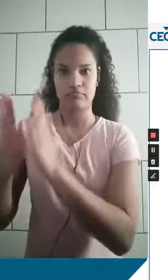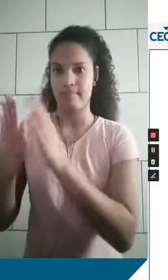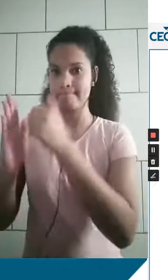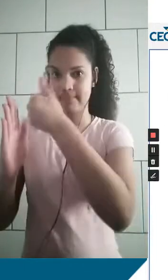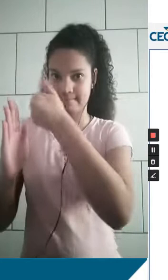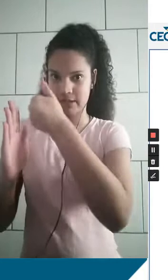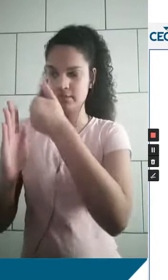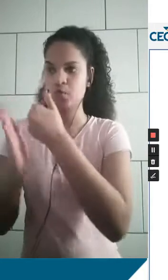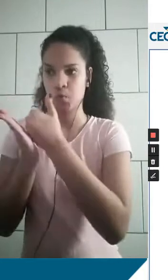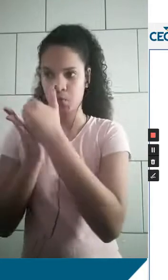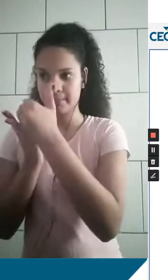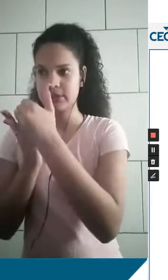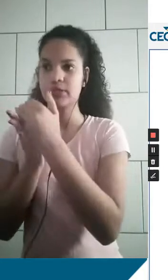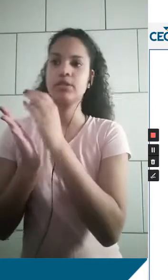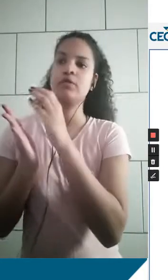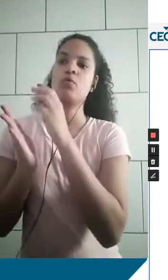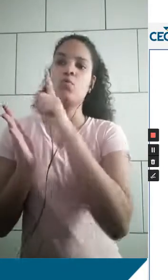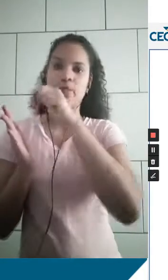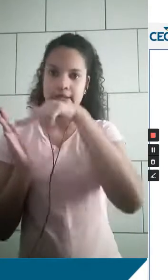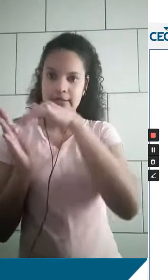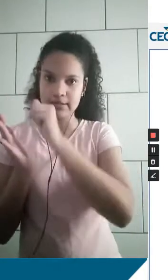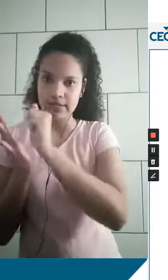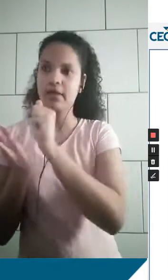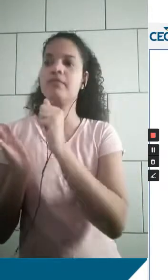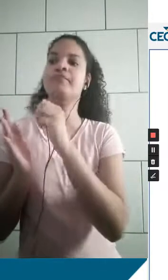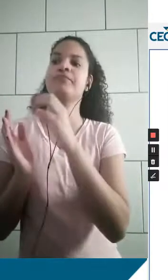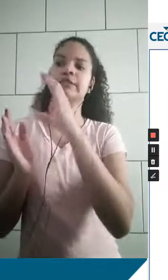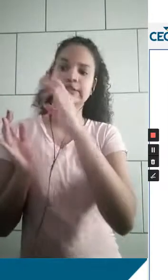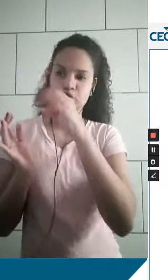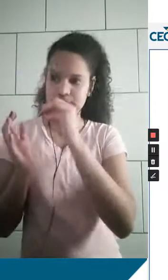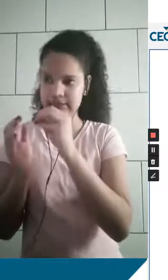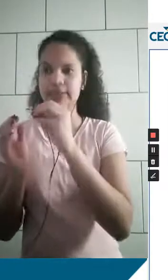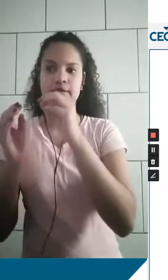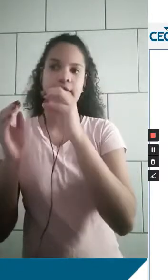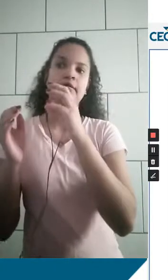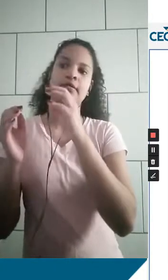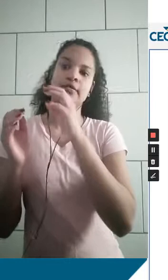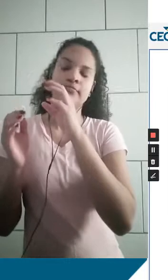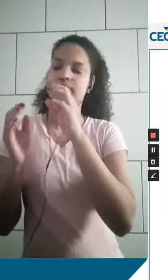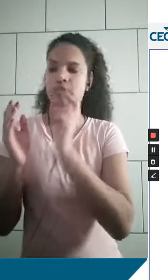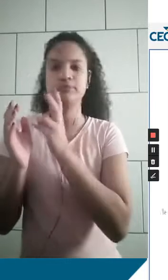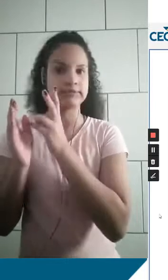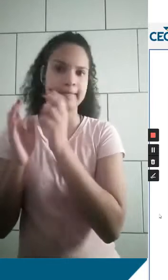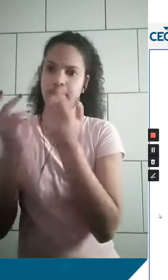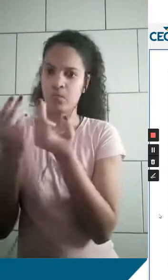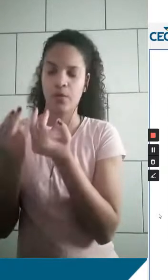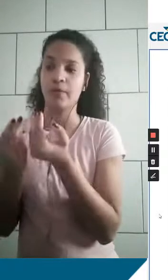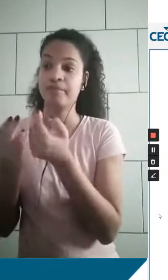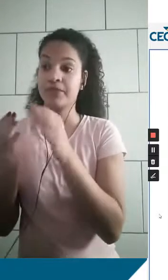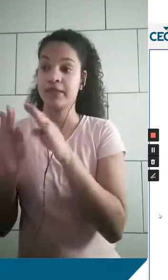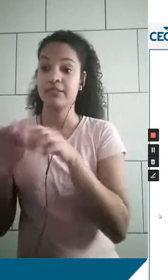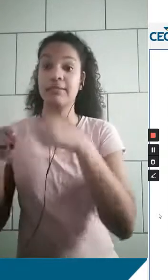inicial, guanina e citosina, guanina e citosina, timina e adenina, adenina e timina. E essa